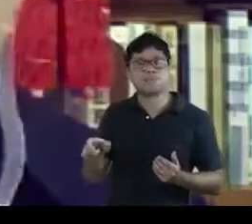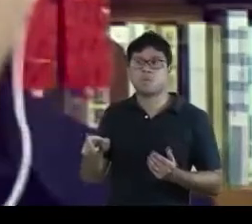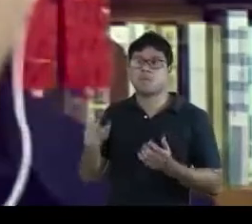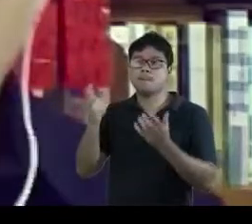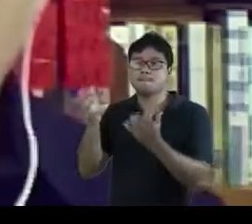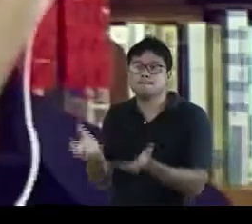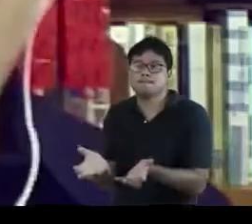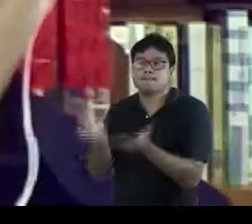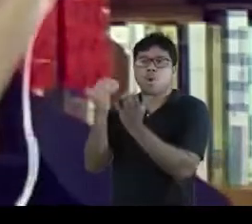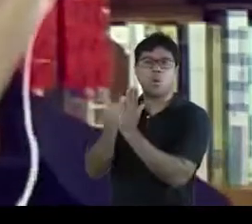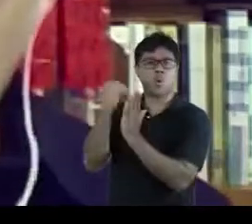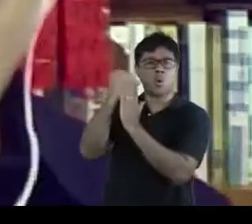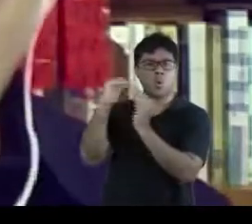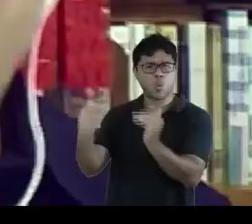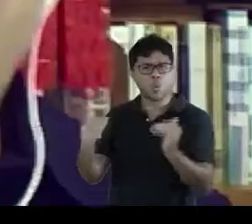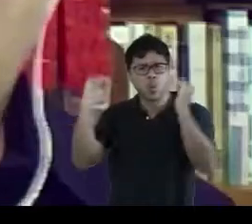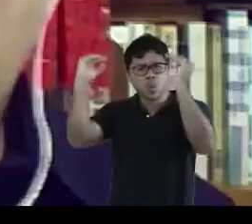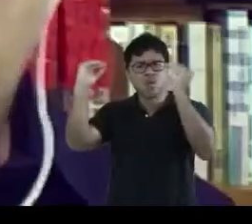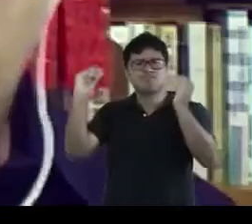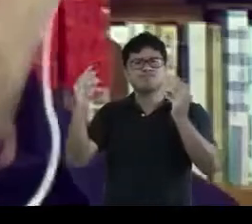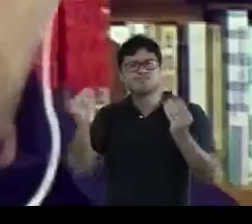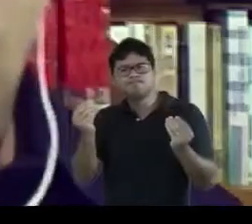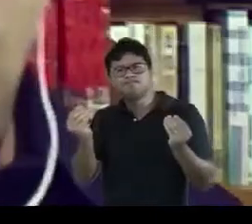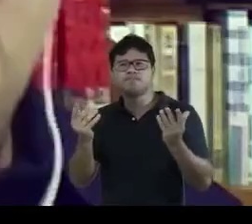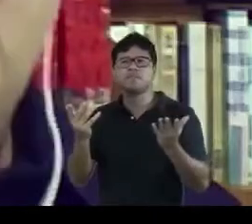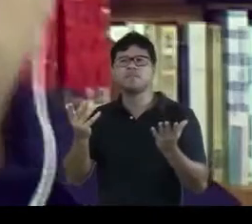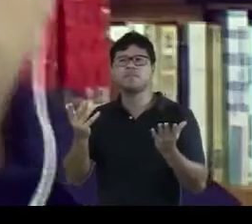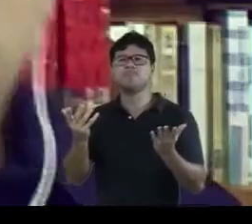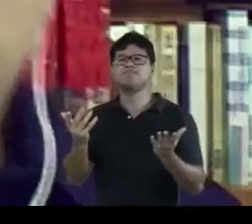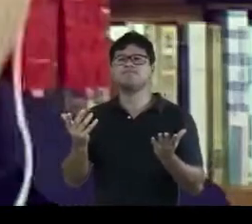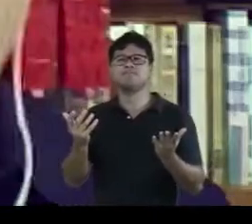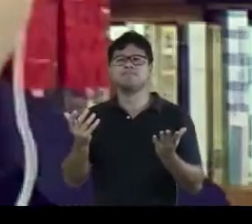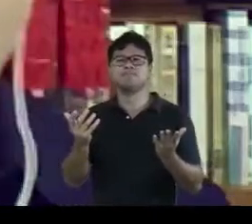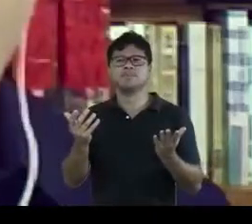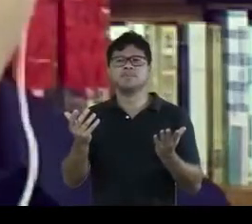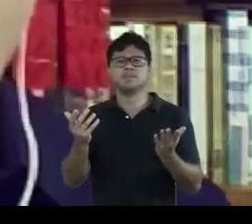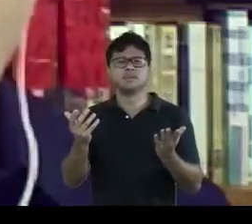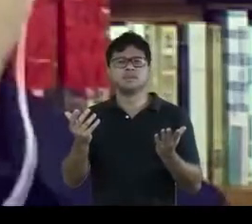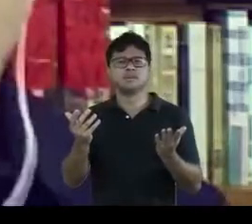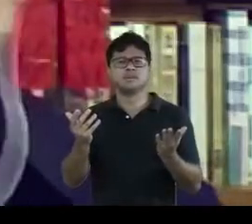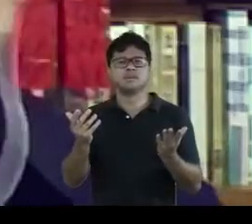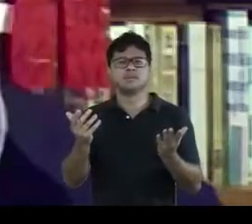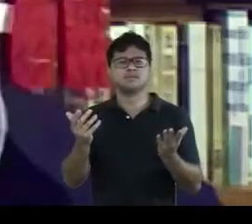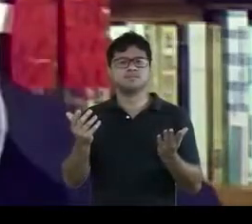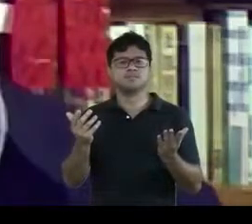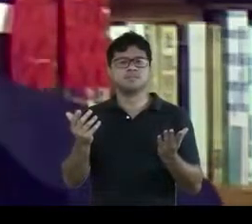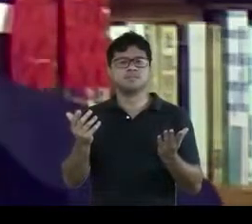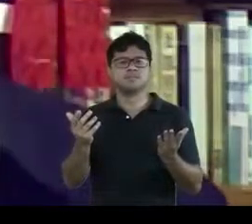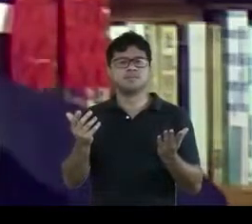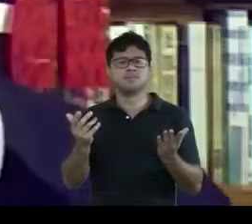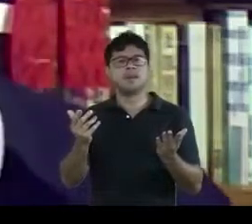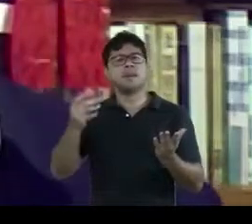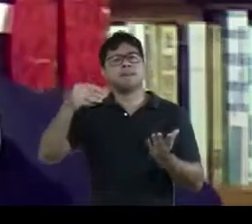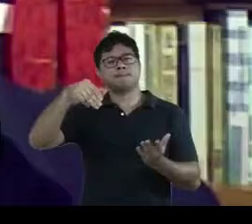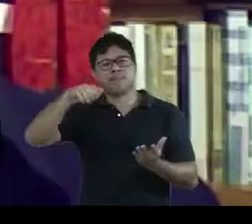magnitude da Société Typographique Berge, Melini e outros